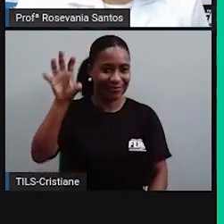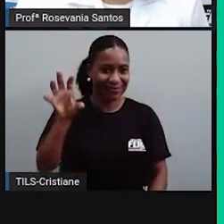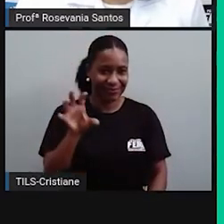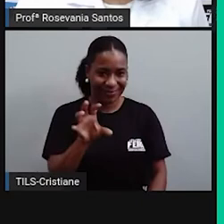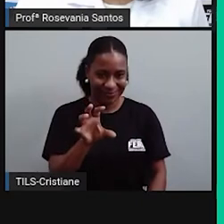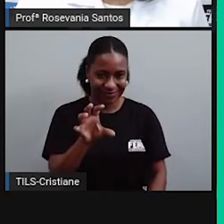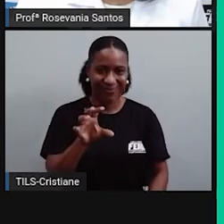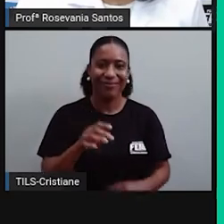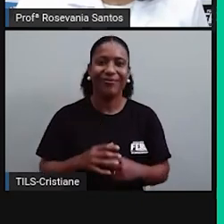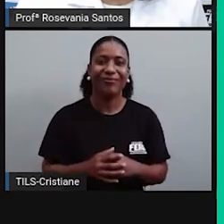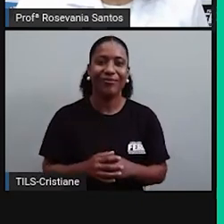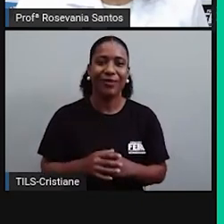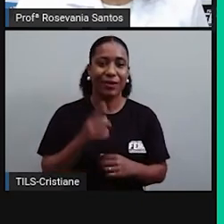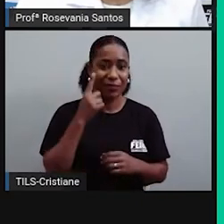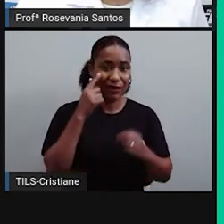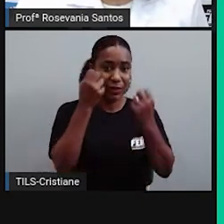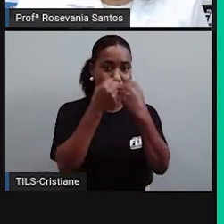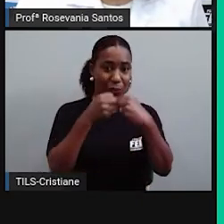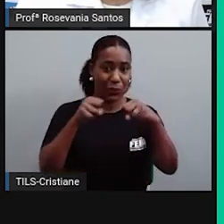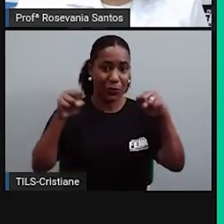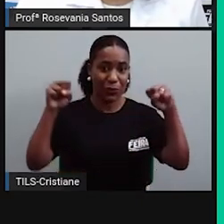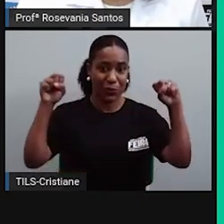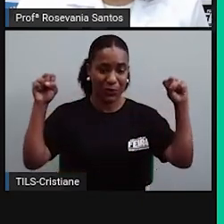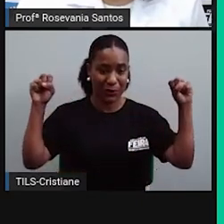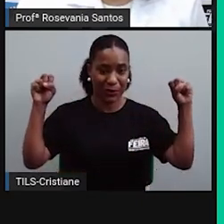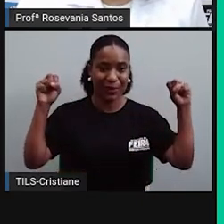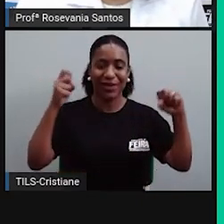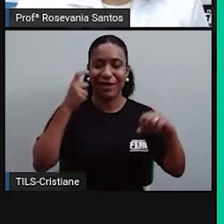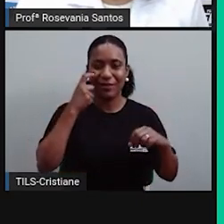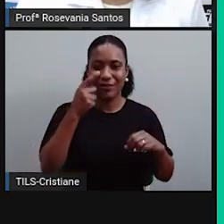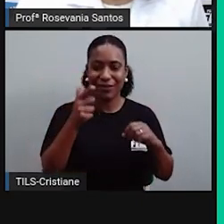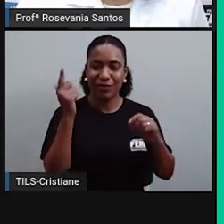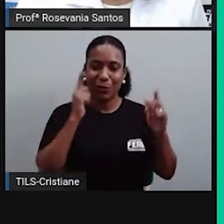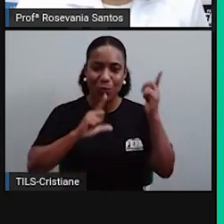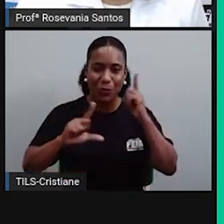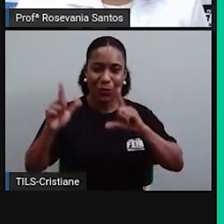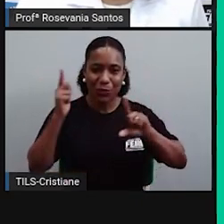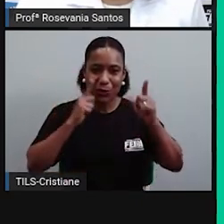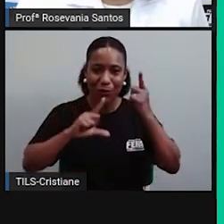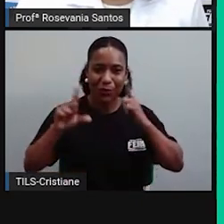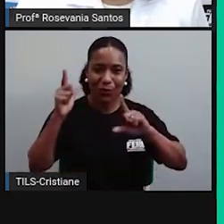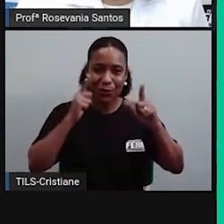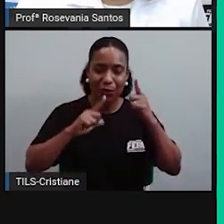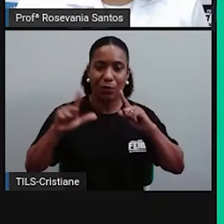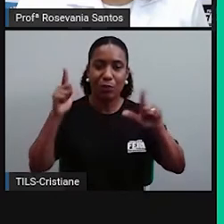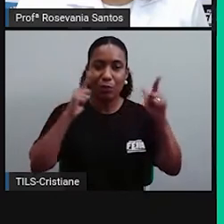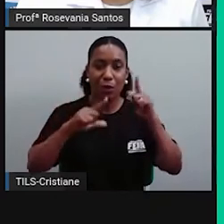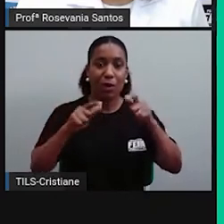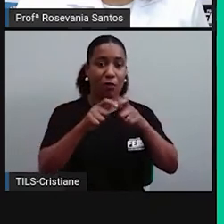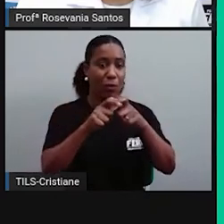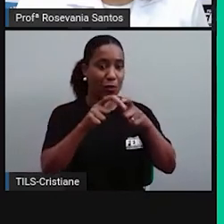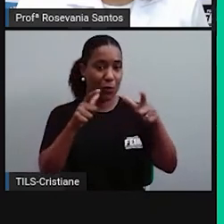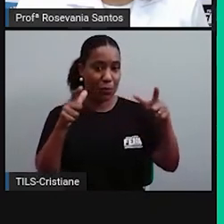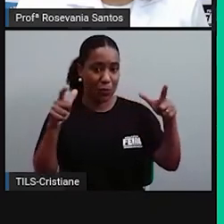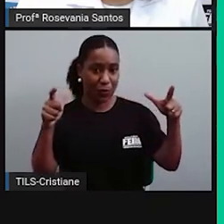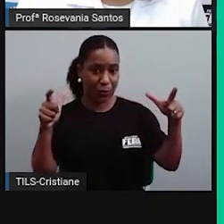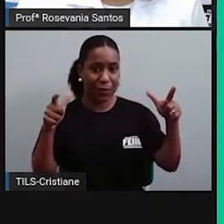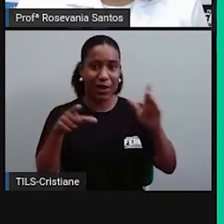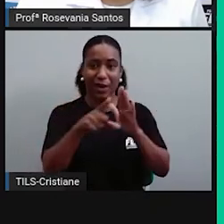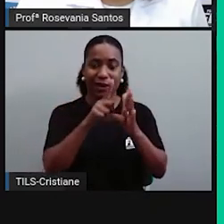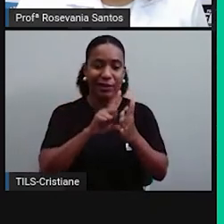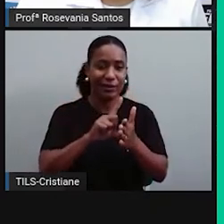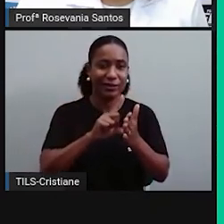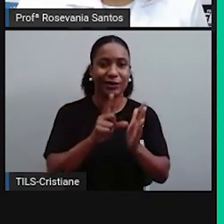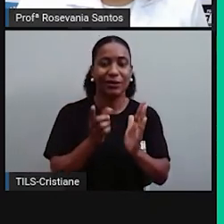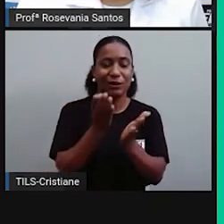Aqui, agora, ela já aumentou. Então, a gente foi conquistando novos territórios. Aqui, ó. Essa divisão aqui,